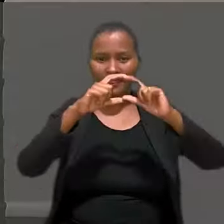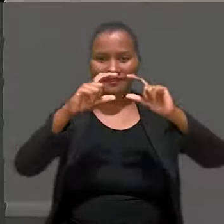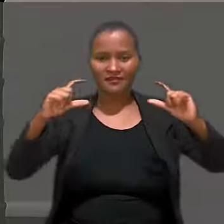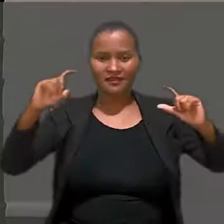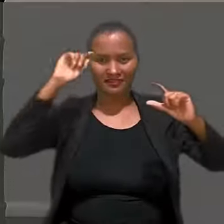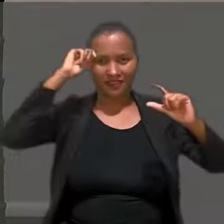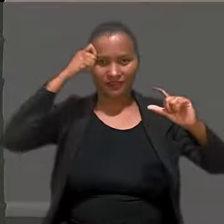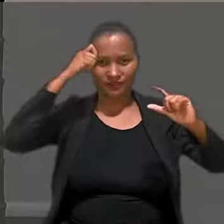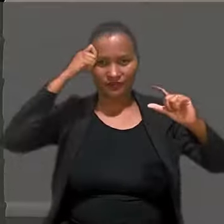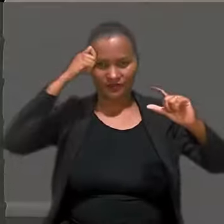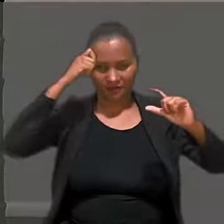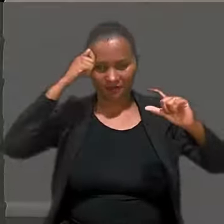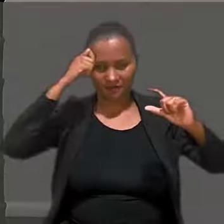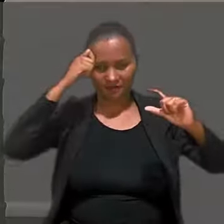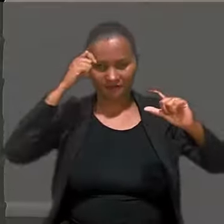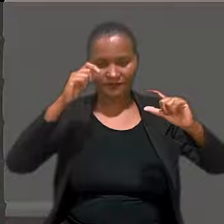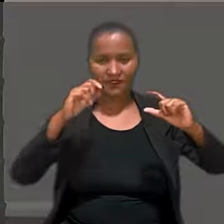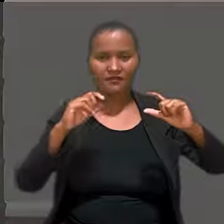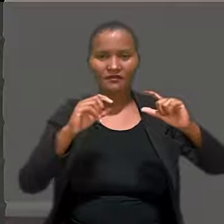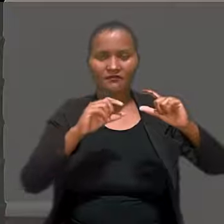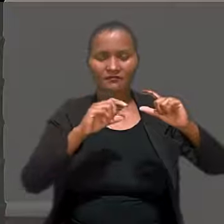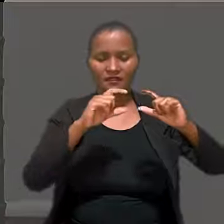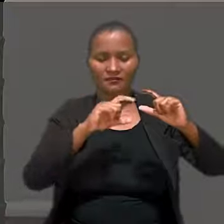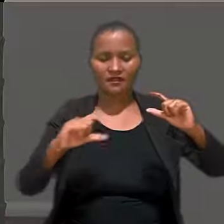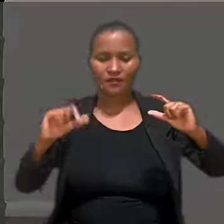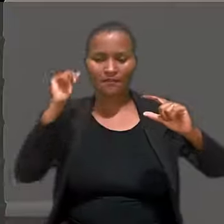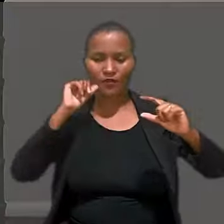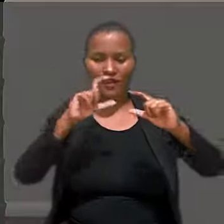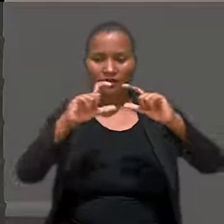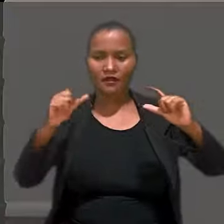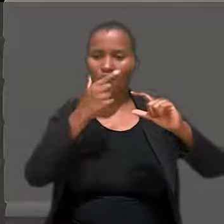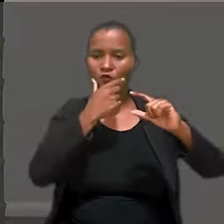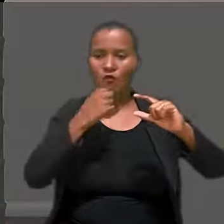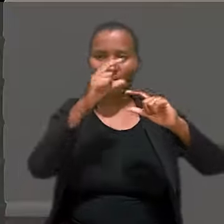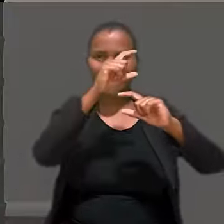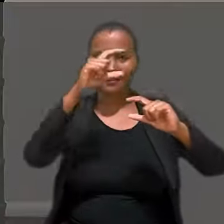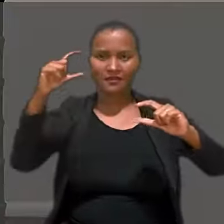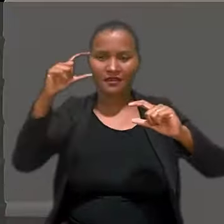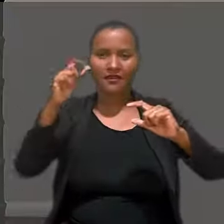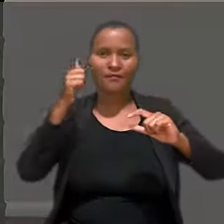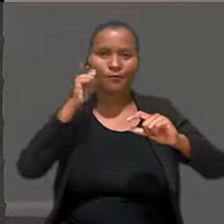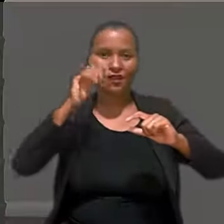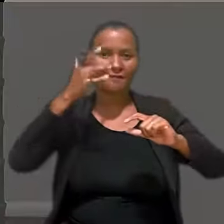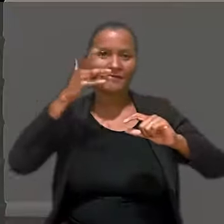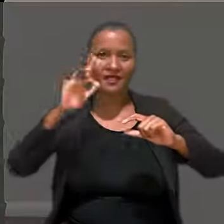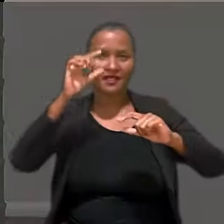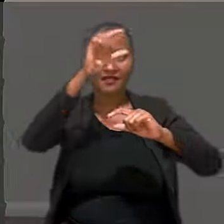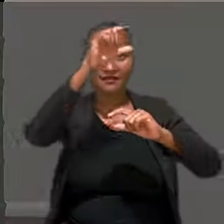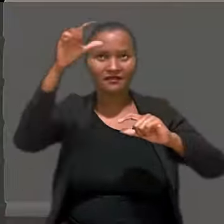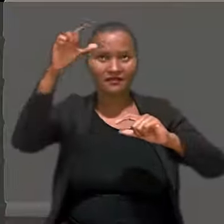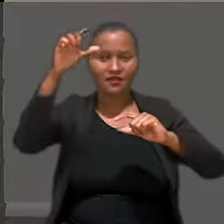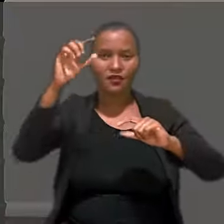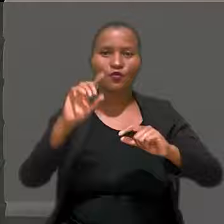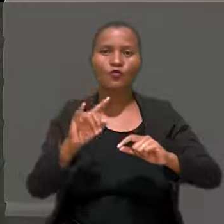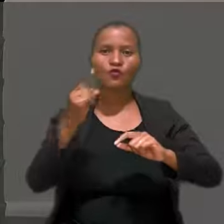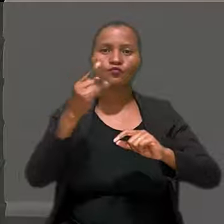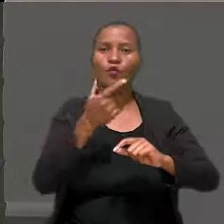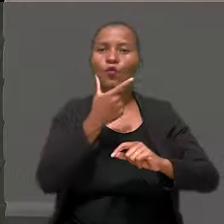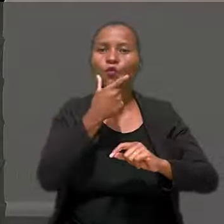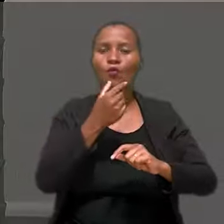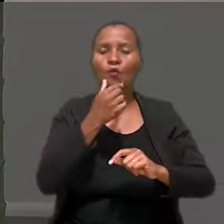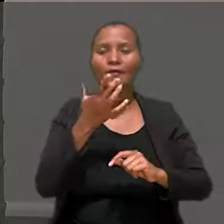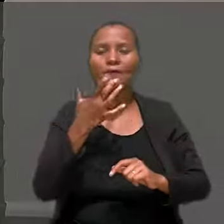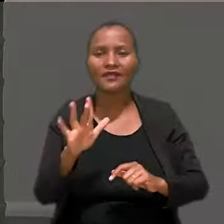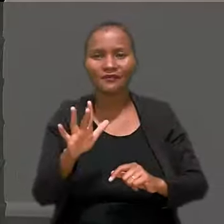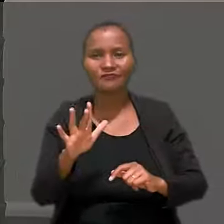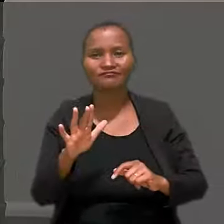seguindo a mulher negra nessa pirâmide, a mulher branca na sequência e, por último, o homem branco no topo, nós teremos